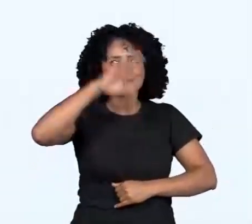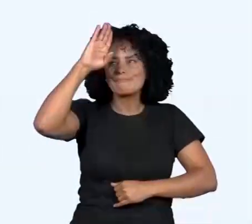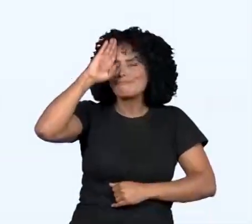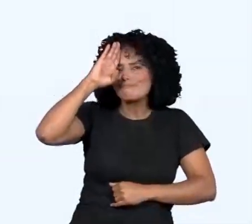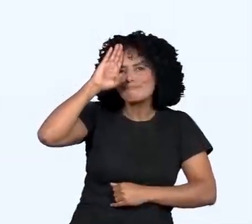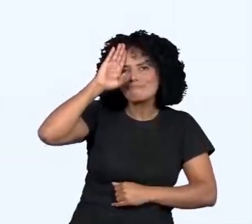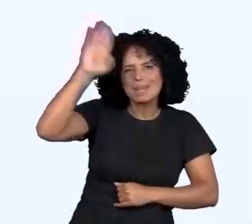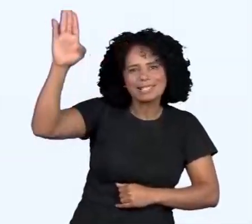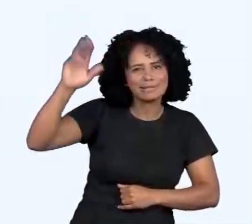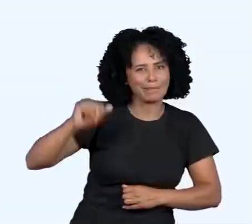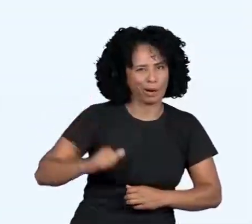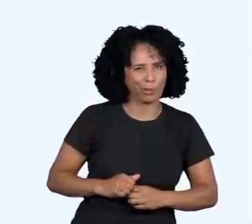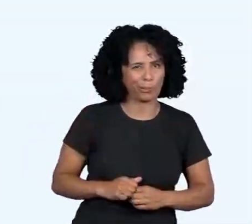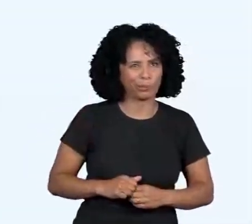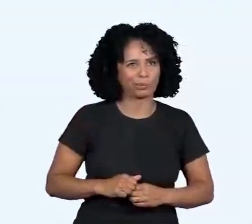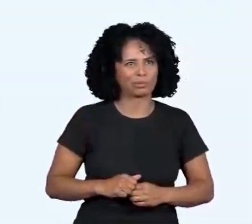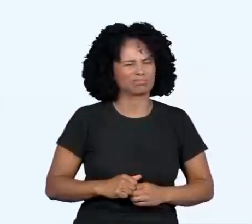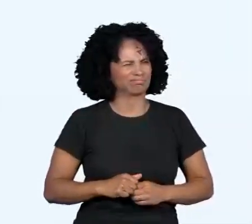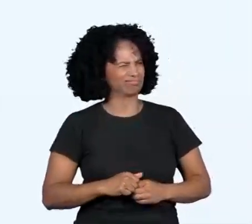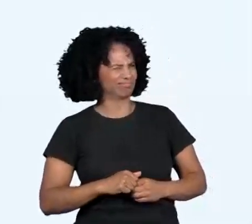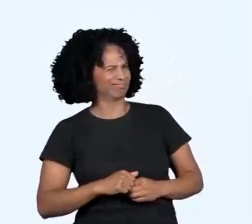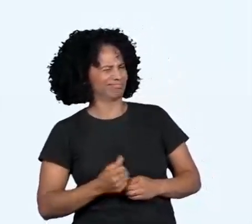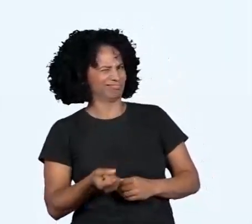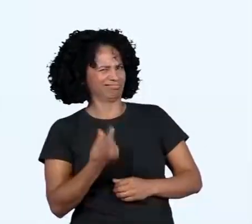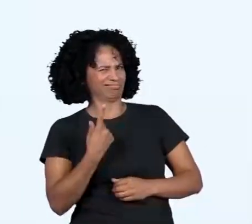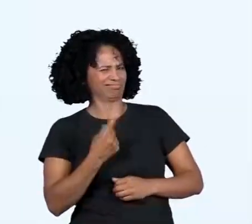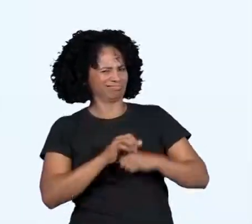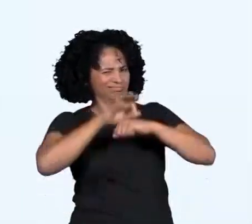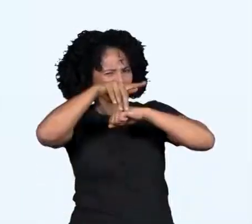hidrelétricas. Hidrelétrica?